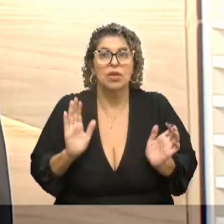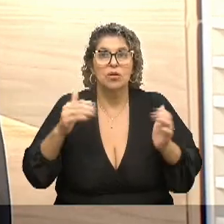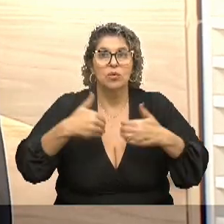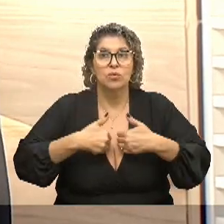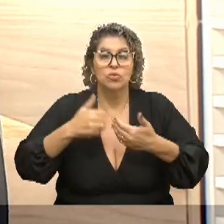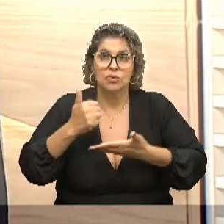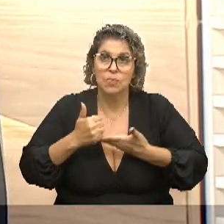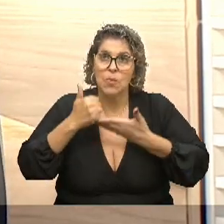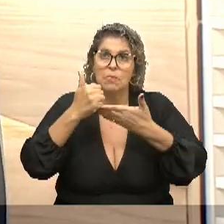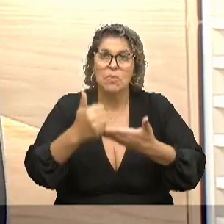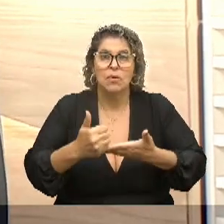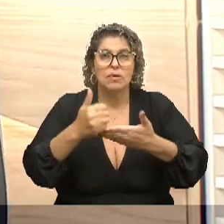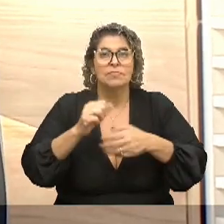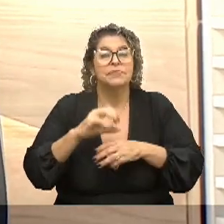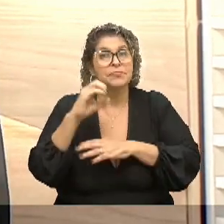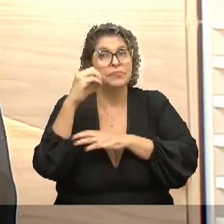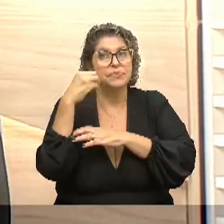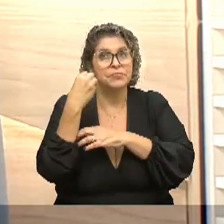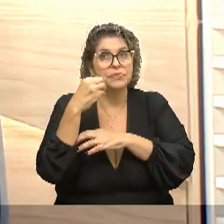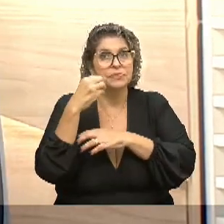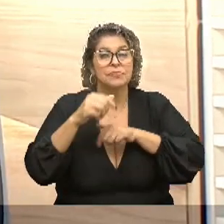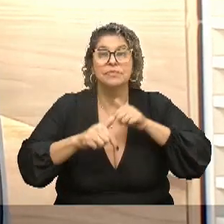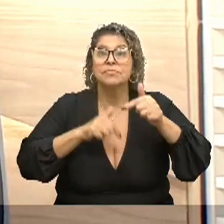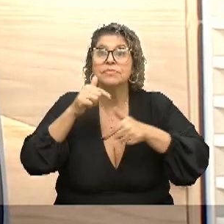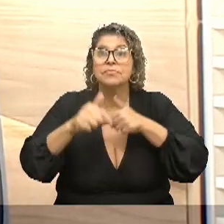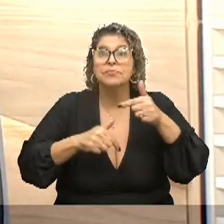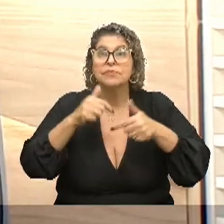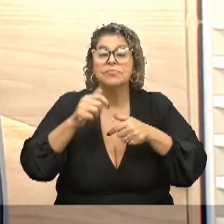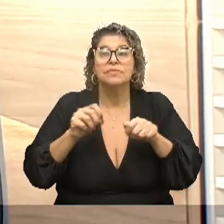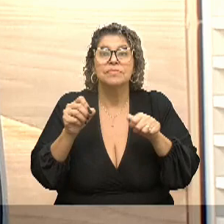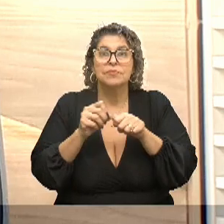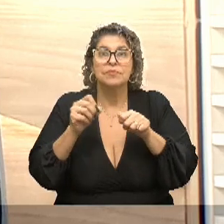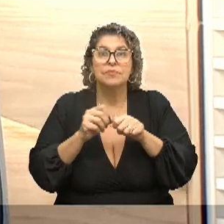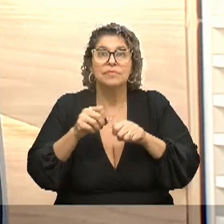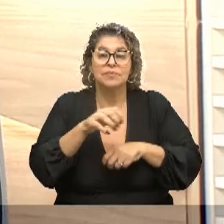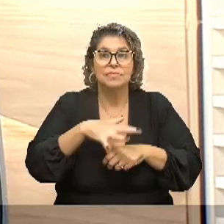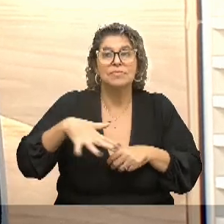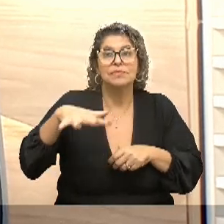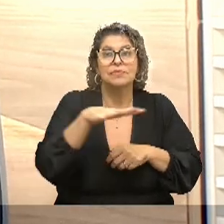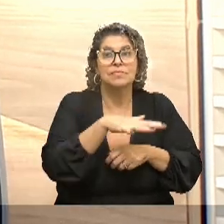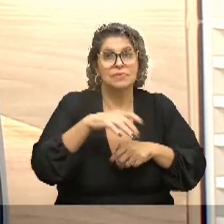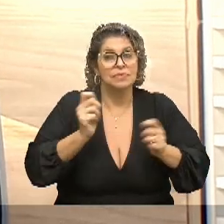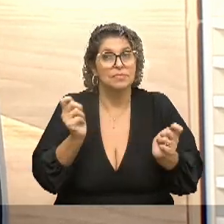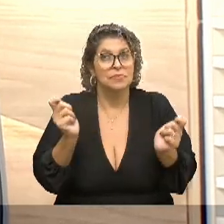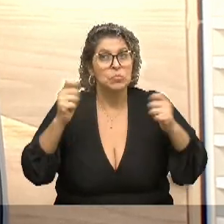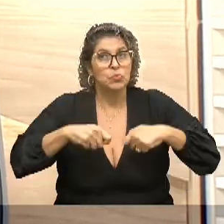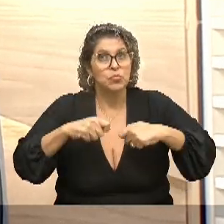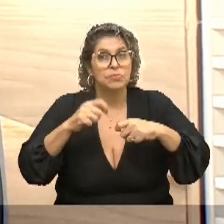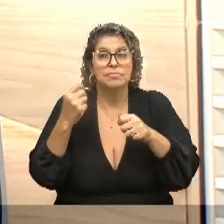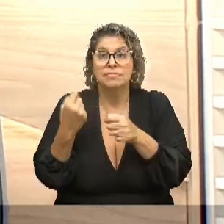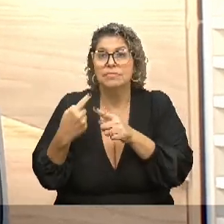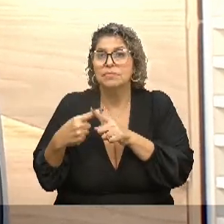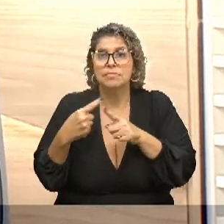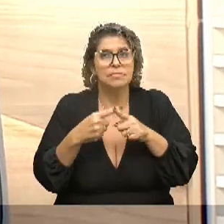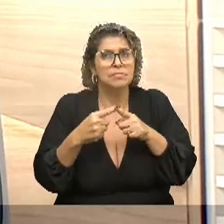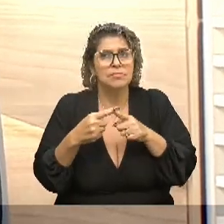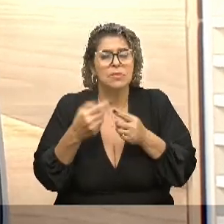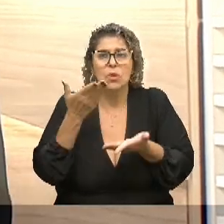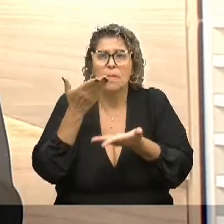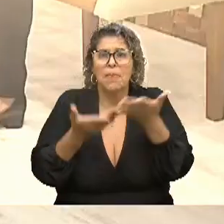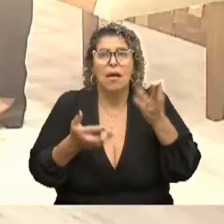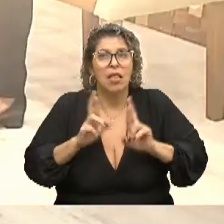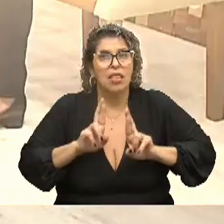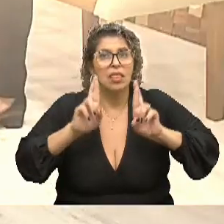que ela é aqui de Porto Alegre, e que ela trabalha justamente isso, o campo das possibilidades, né? Porque a gente não pode perder as